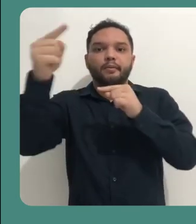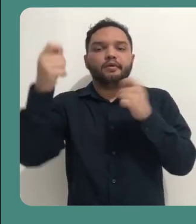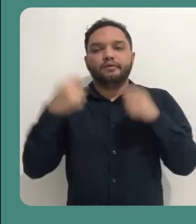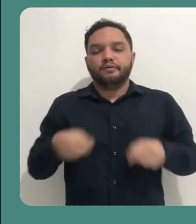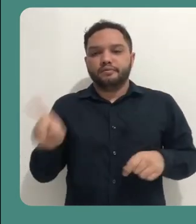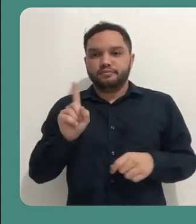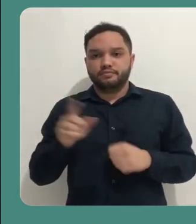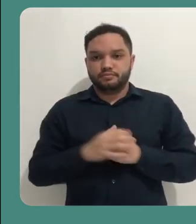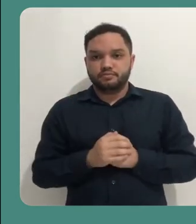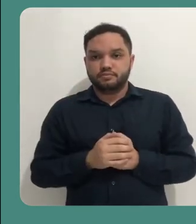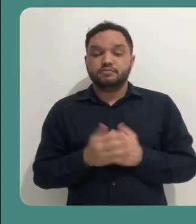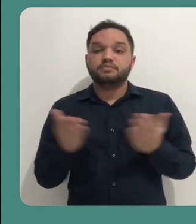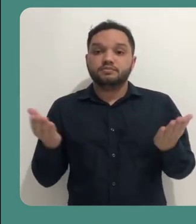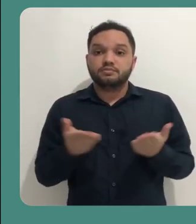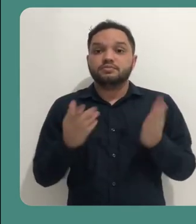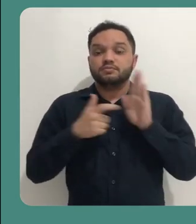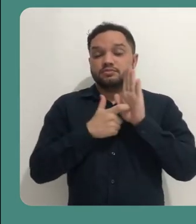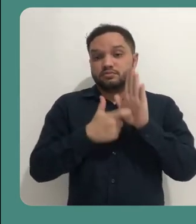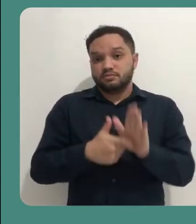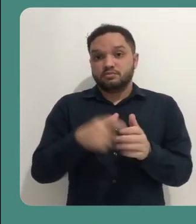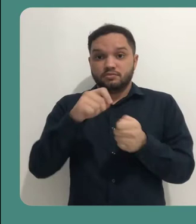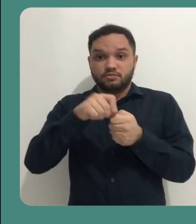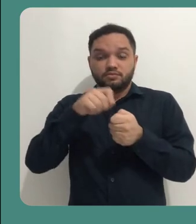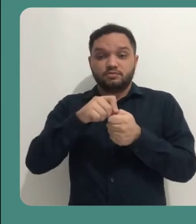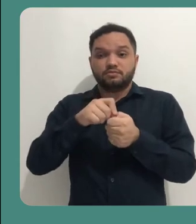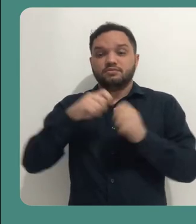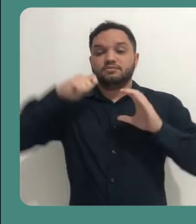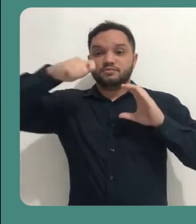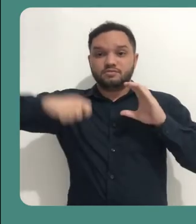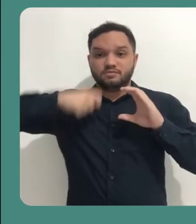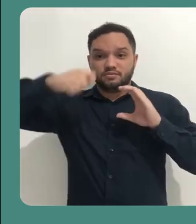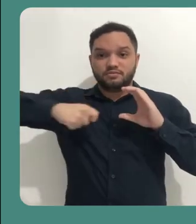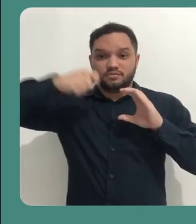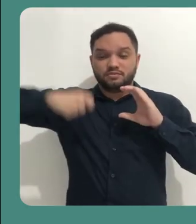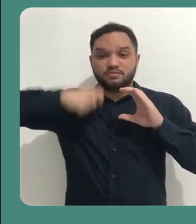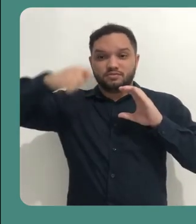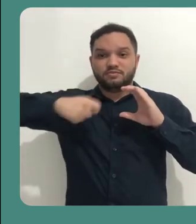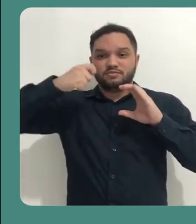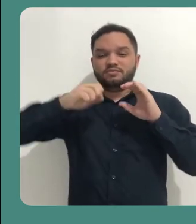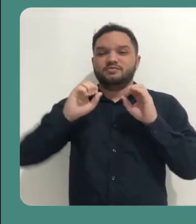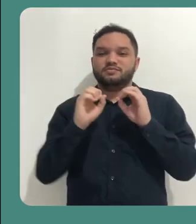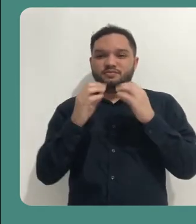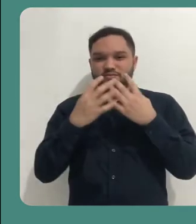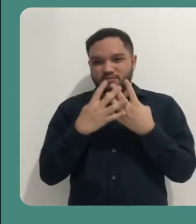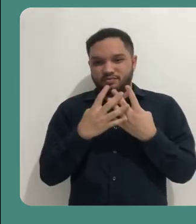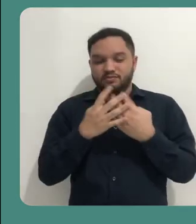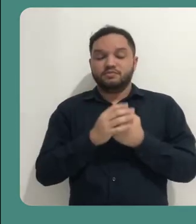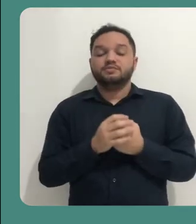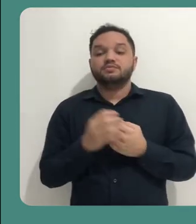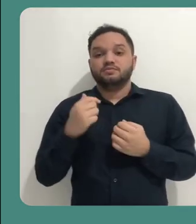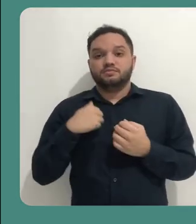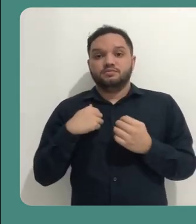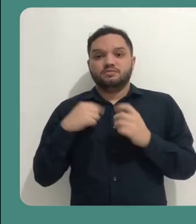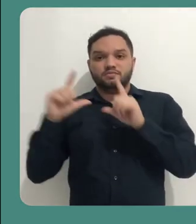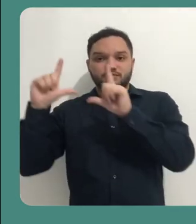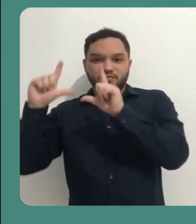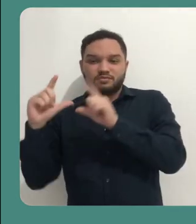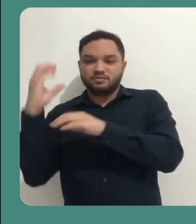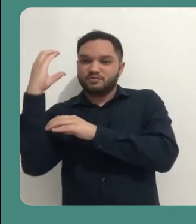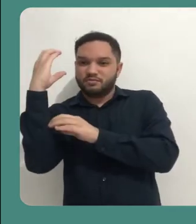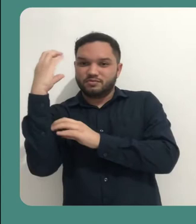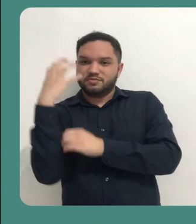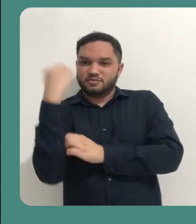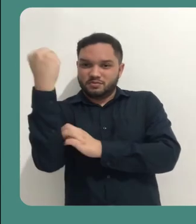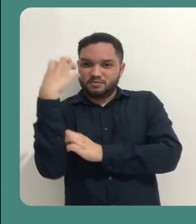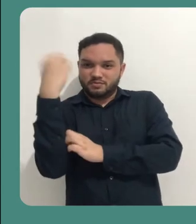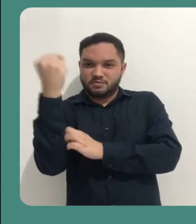Então aqui eu quero mostrar para vocês a gente fazer a gravação de uma videoaula utilizando PowerPoint e eu vou aparecer aqui em um cantinho com uma captura